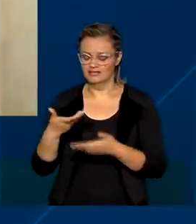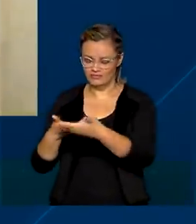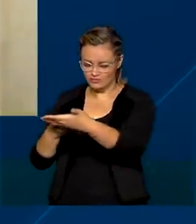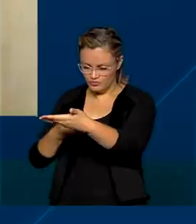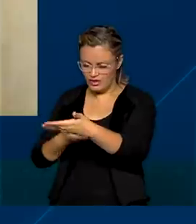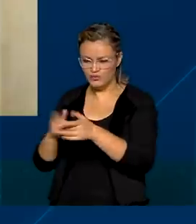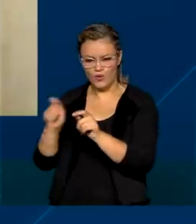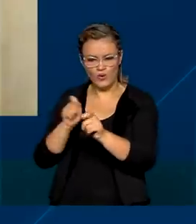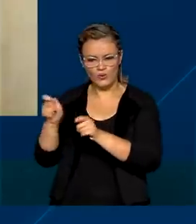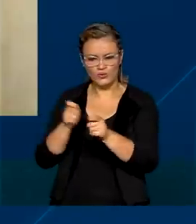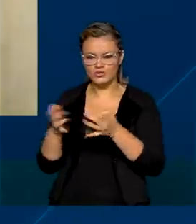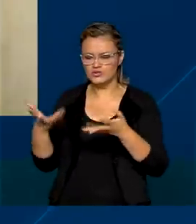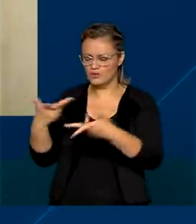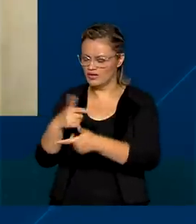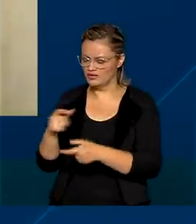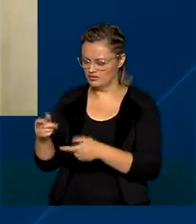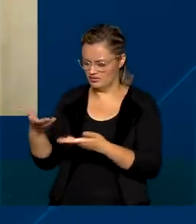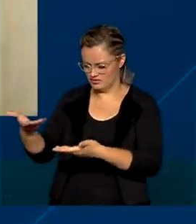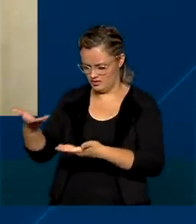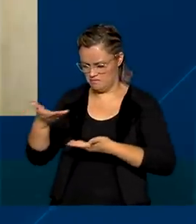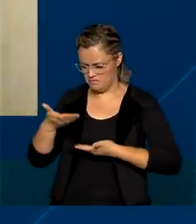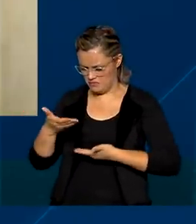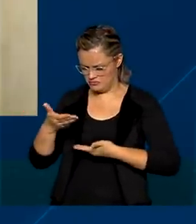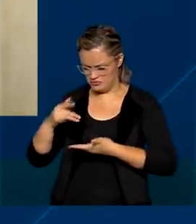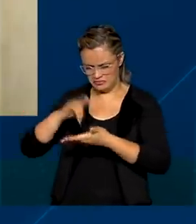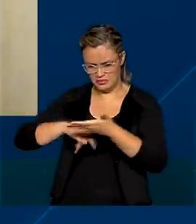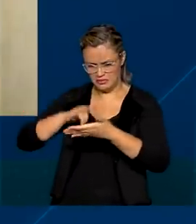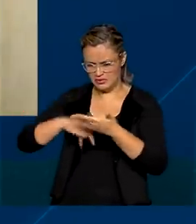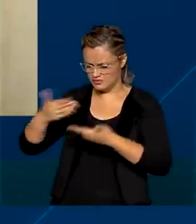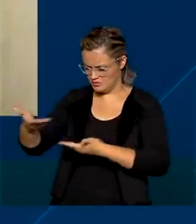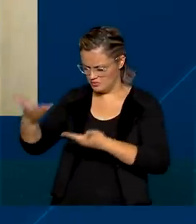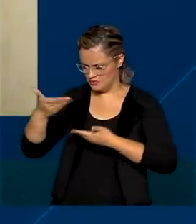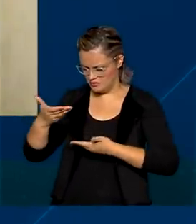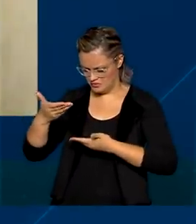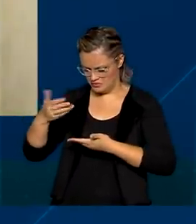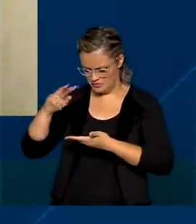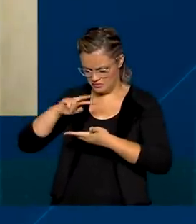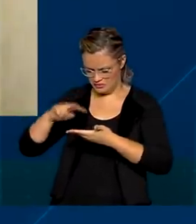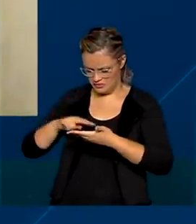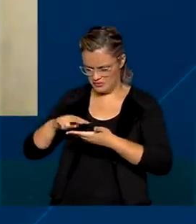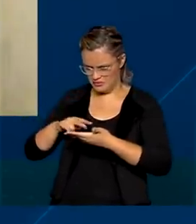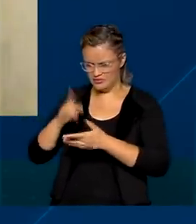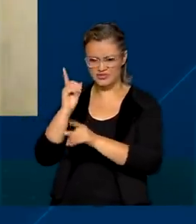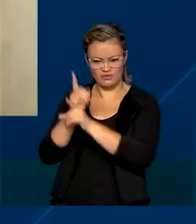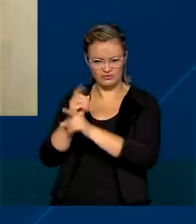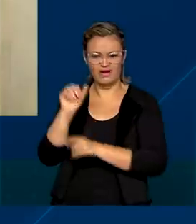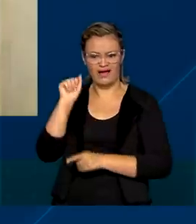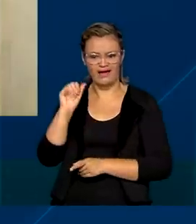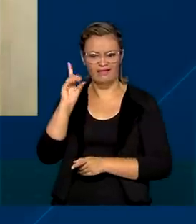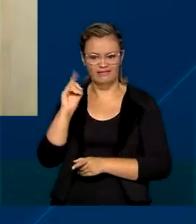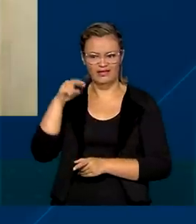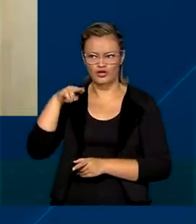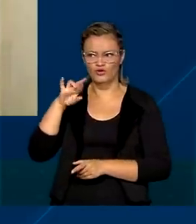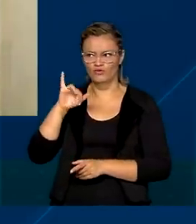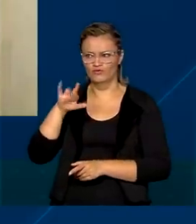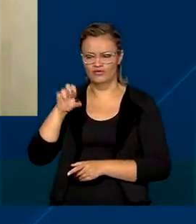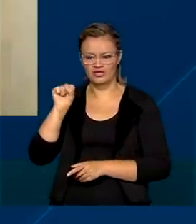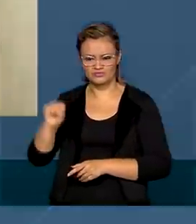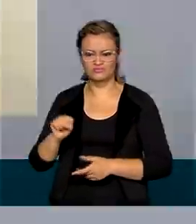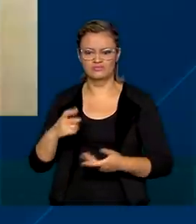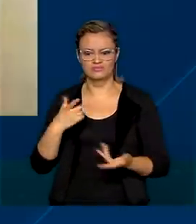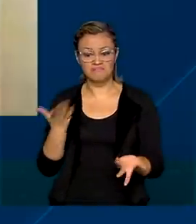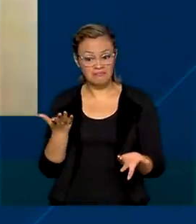de controle de qualidade que foram apresentados na documentação que nós tivemos acesso mostravam a presença desse vírus